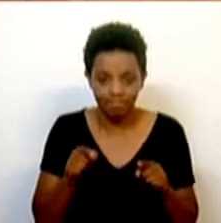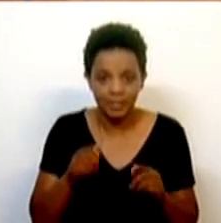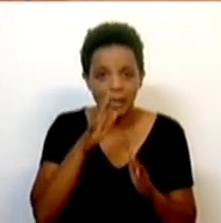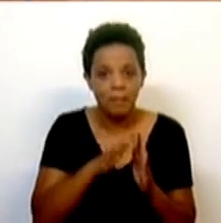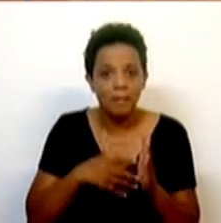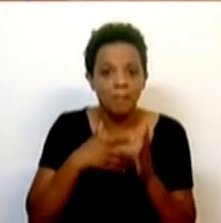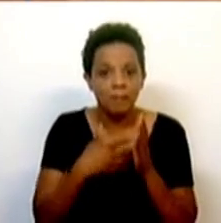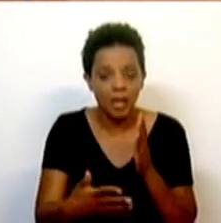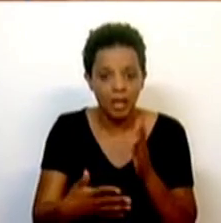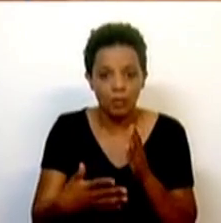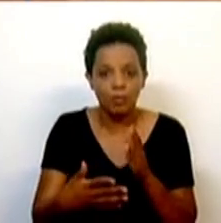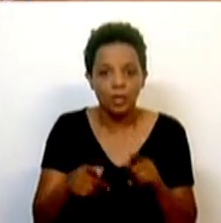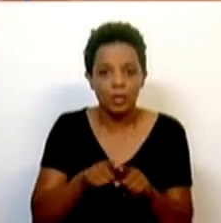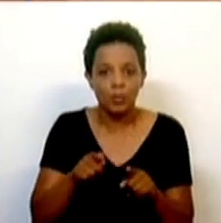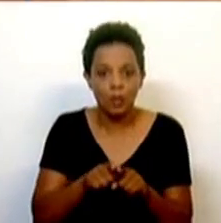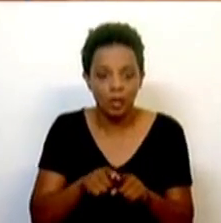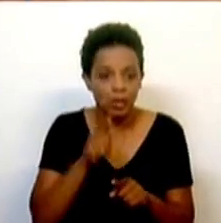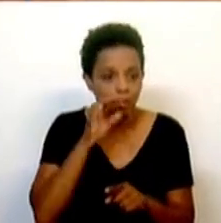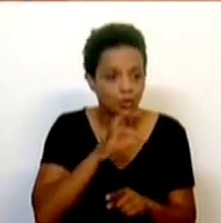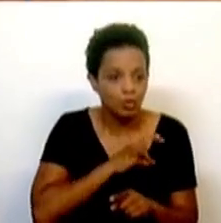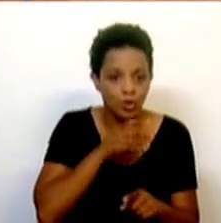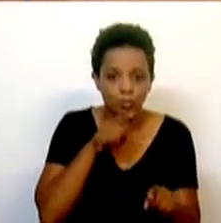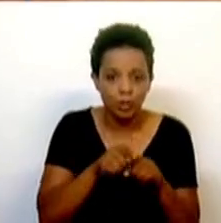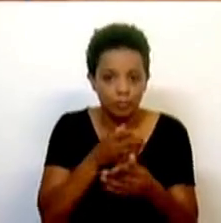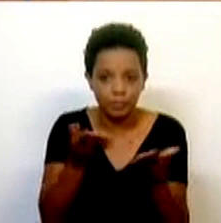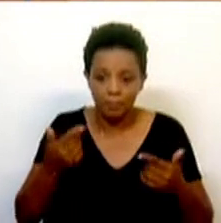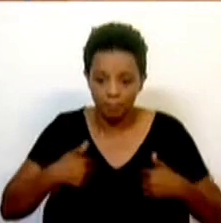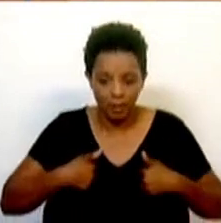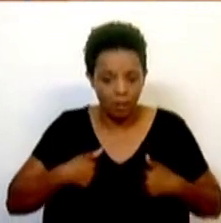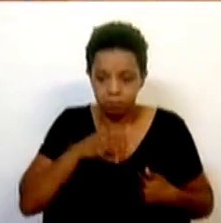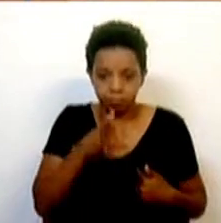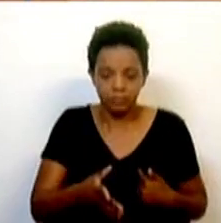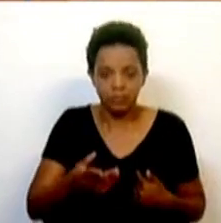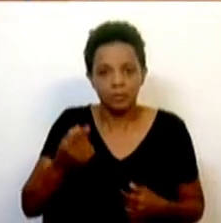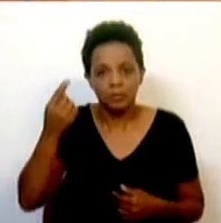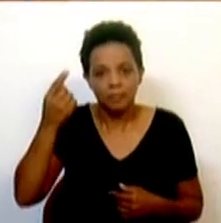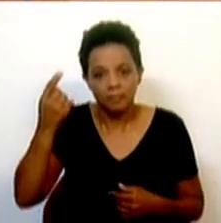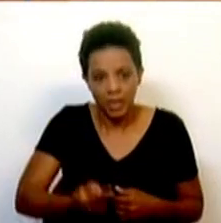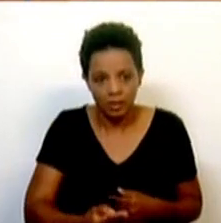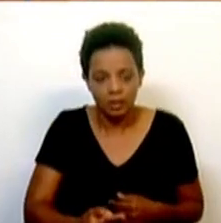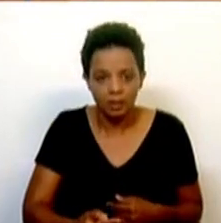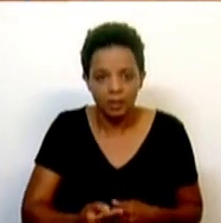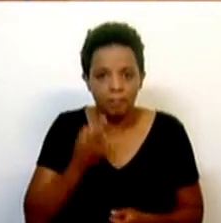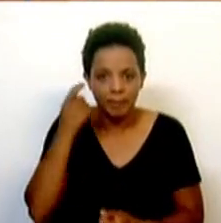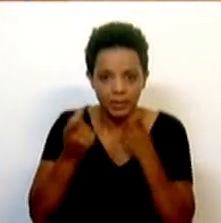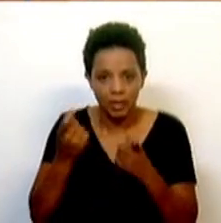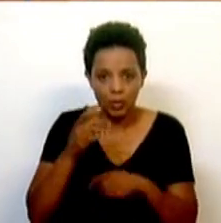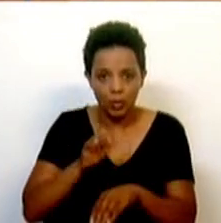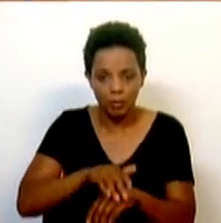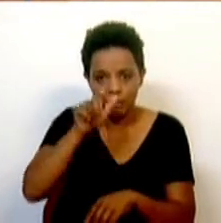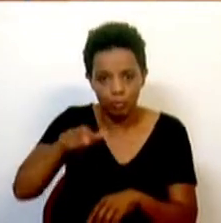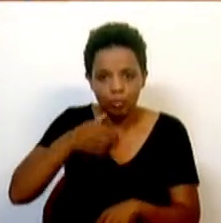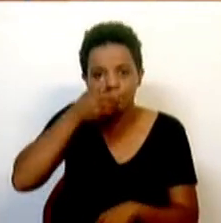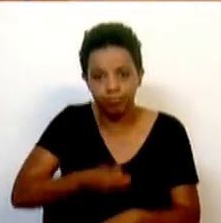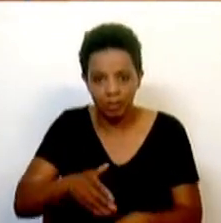um plano que possa ser desenhado por nenhum dos Srs. Deputados, nem por mim própria tem que ser desenhado por aqueles que o